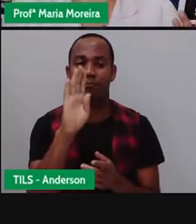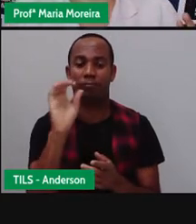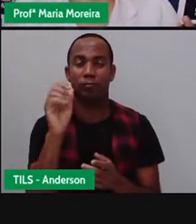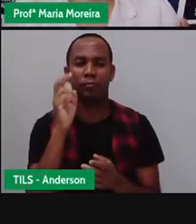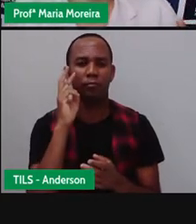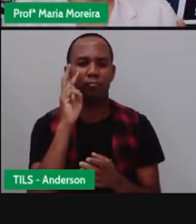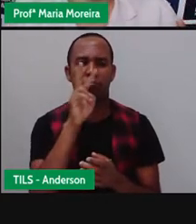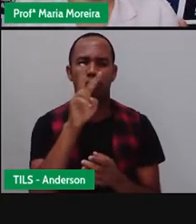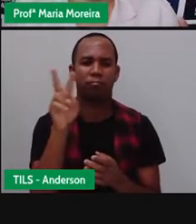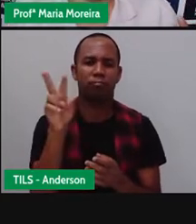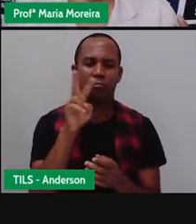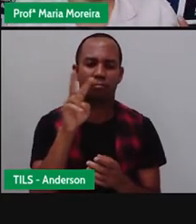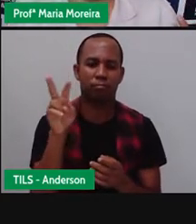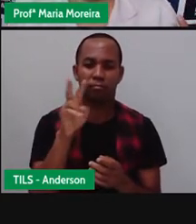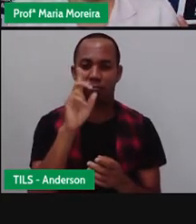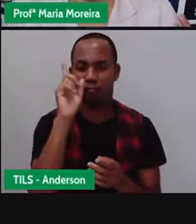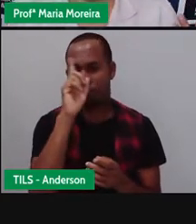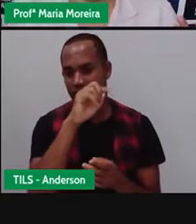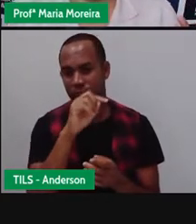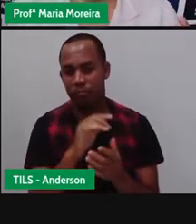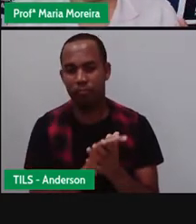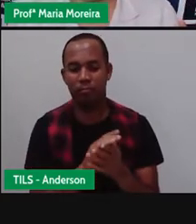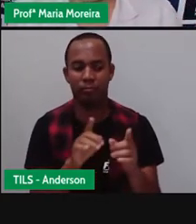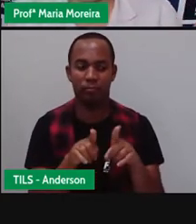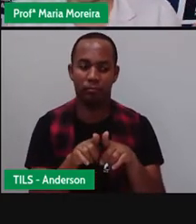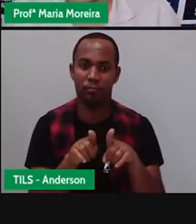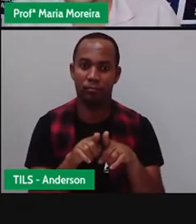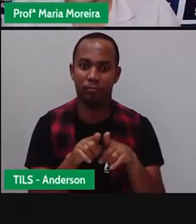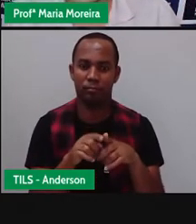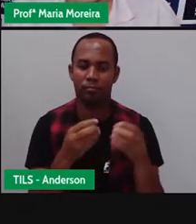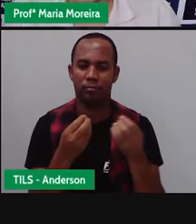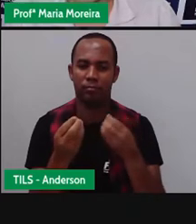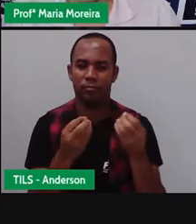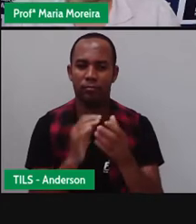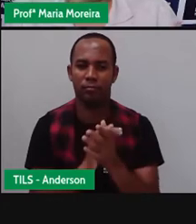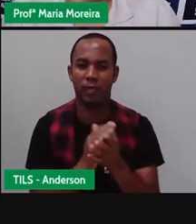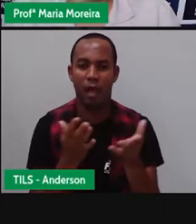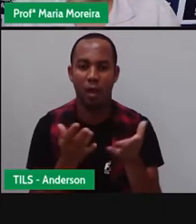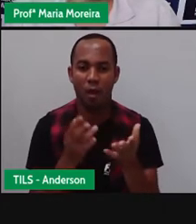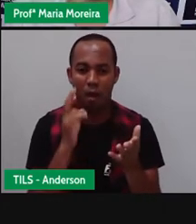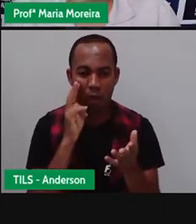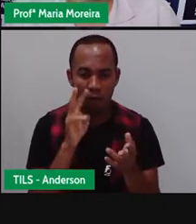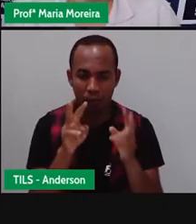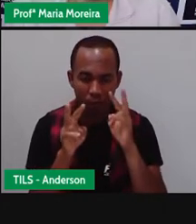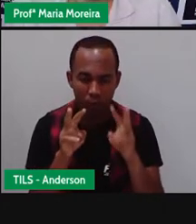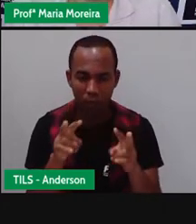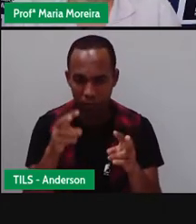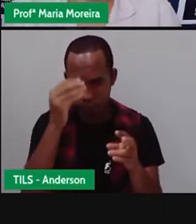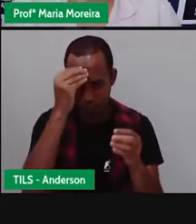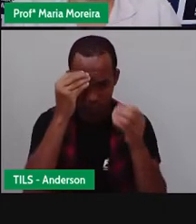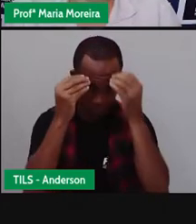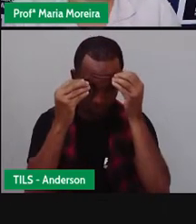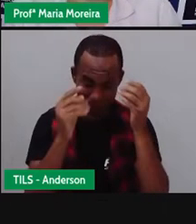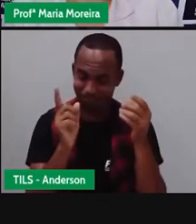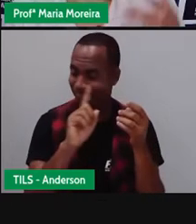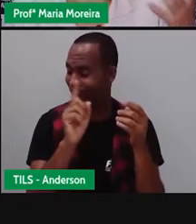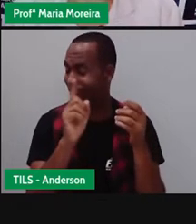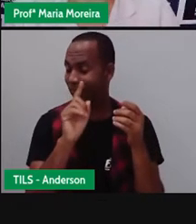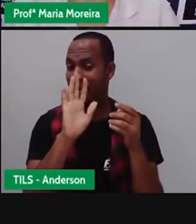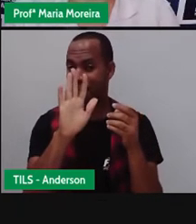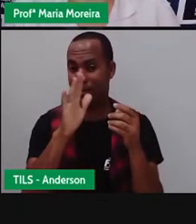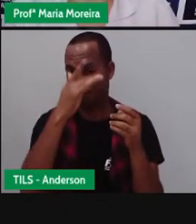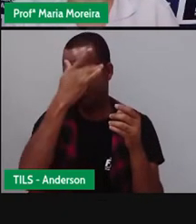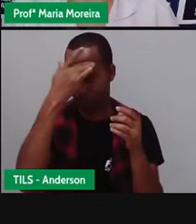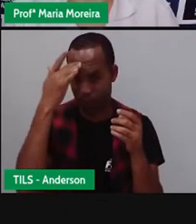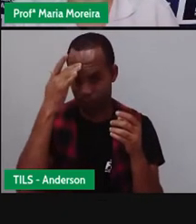Obviamente que pra gente... Deixa até voltar aqui. Que pra gente, né? Olhar aqui agora, a gente não vai conseguir memorizar. Mas, obviamente, que a pessoa